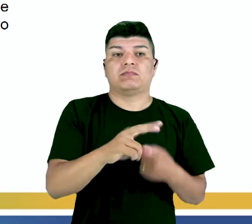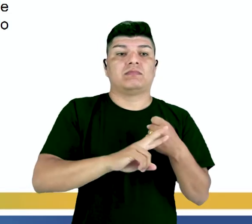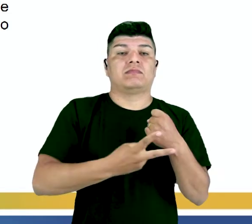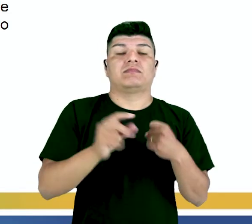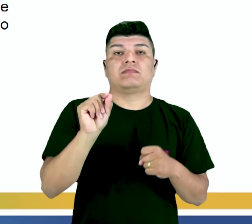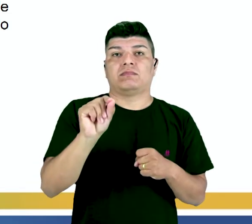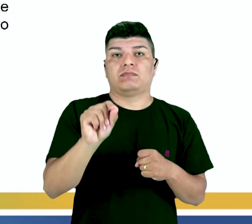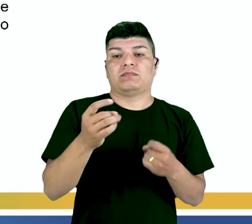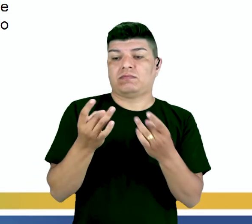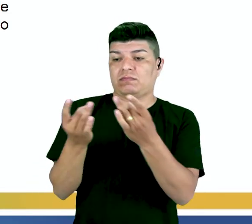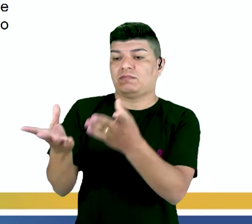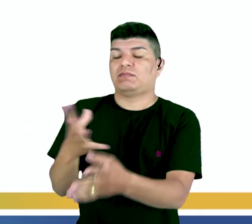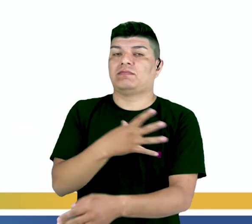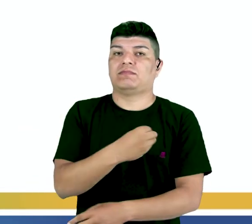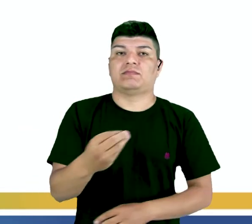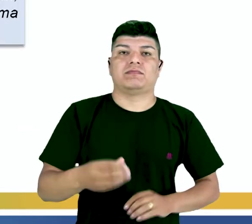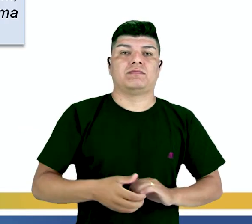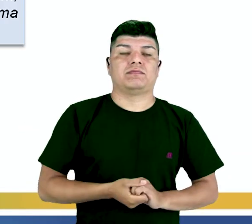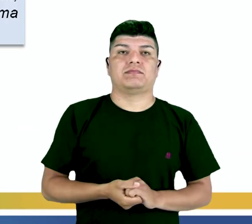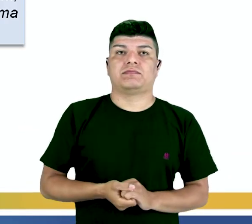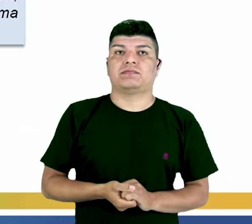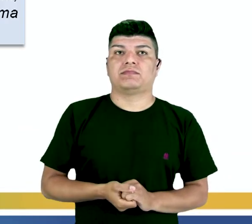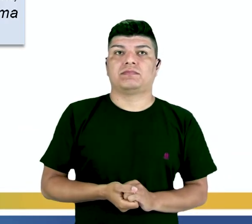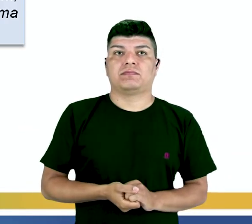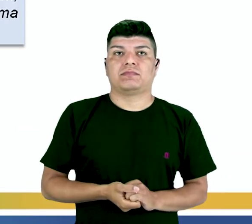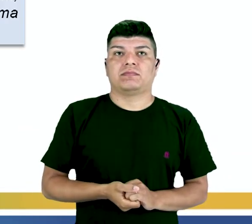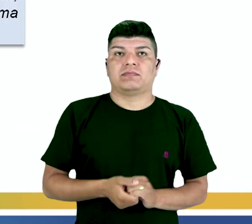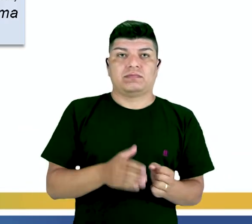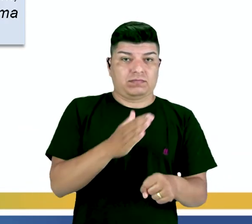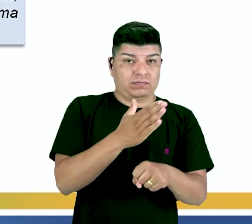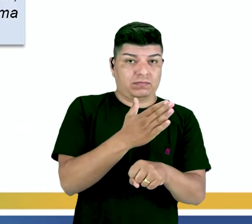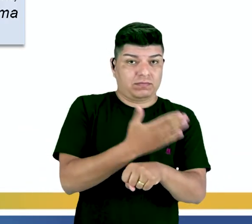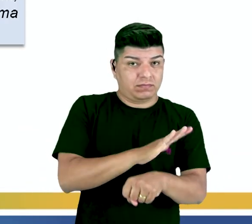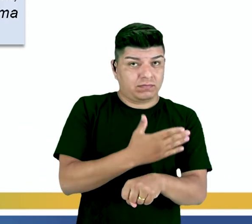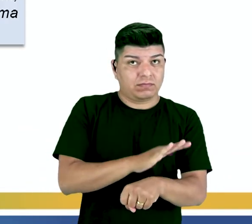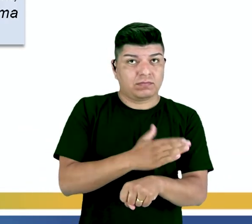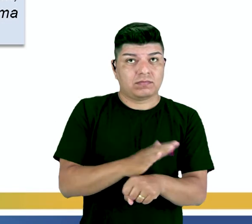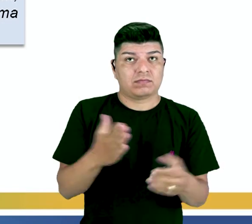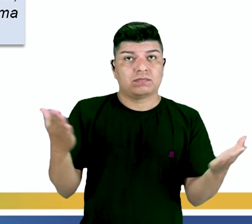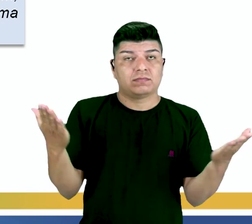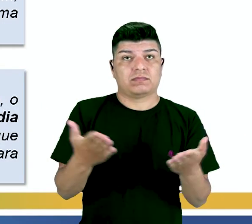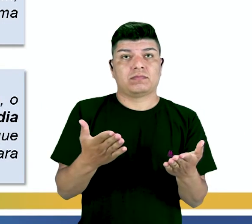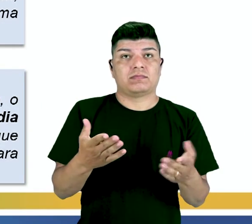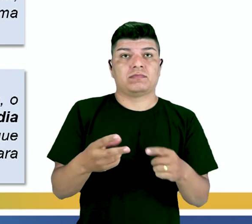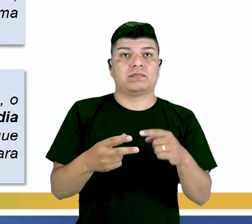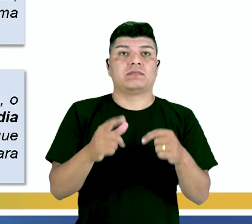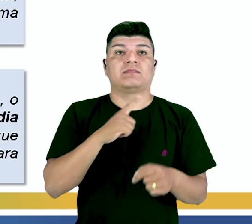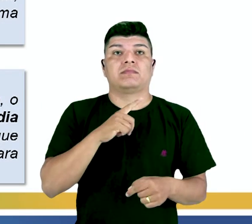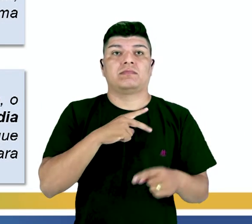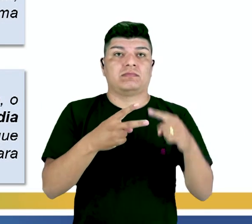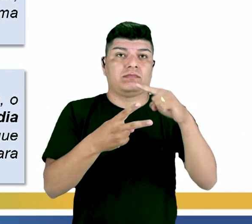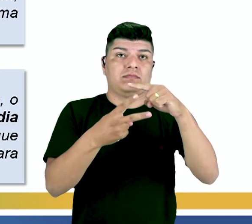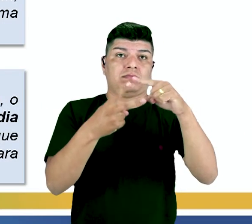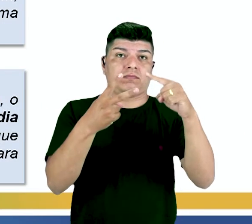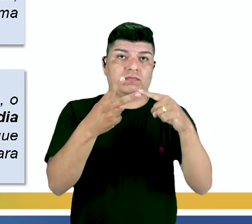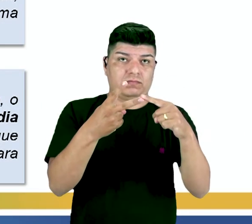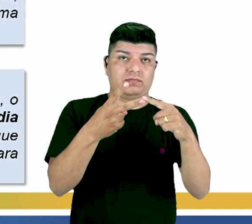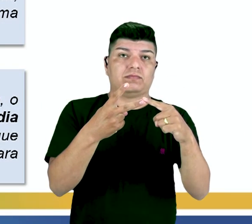E a consequência disso era deixá-los na floresta. Vamos exercitar? Nesse exemplo, nós temos dois trechos, certo? Dois trechos